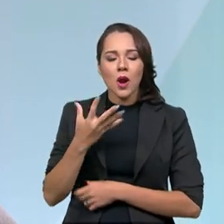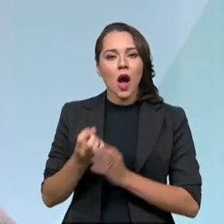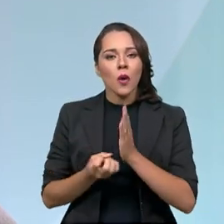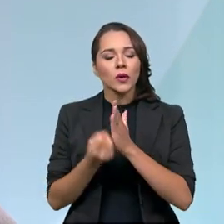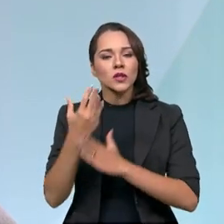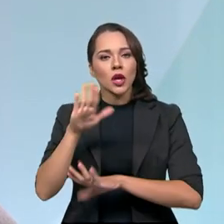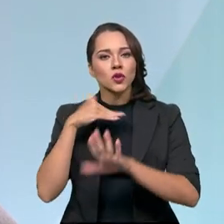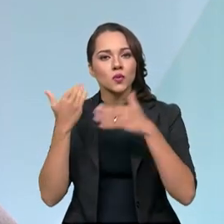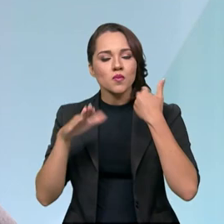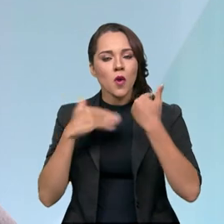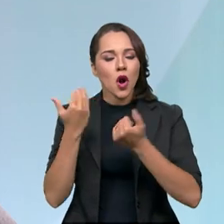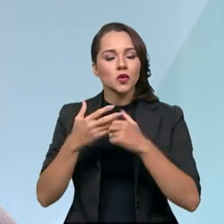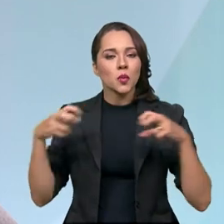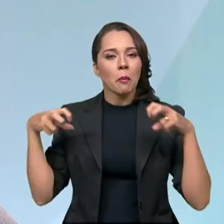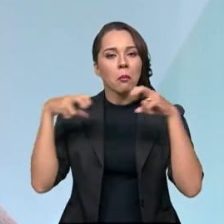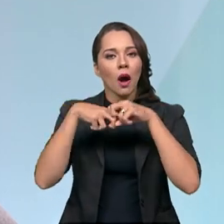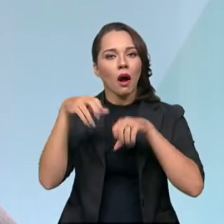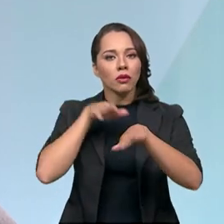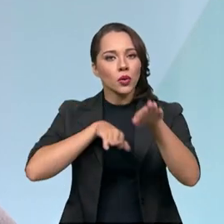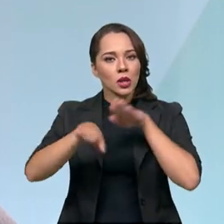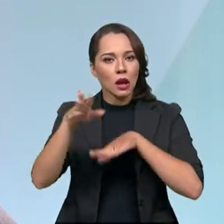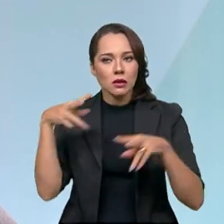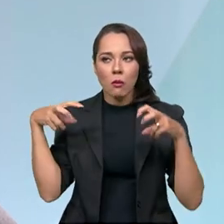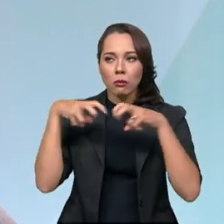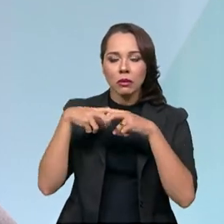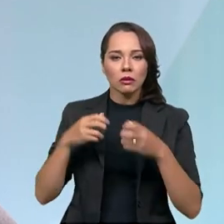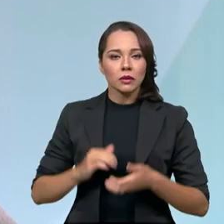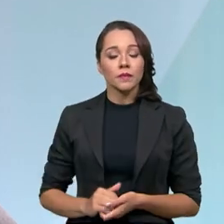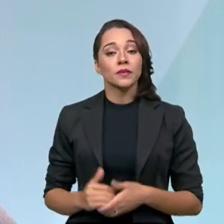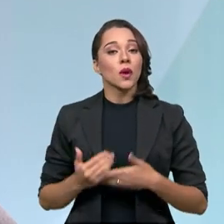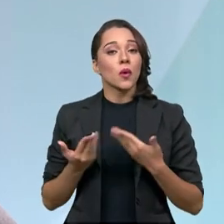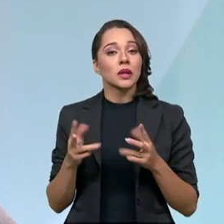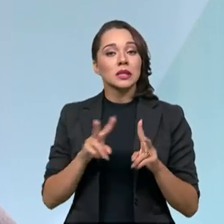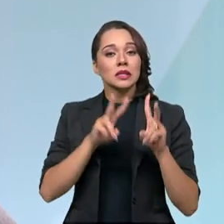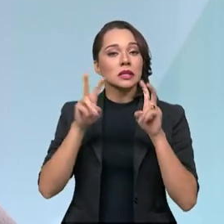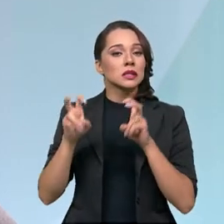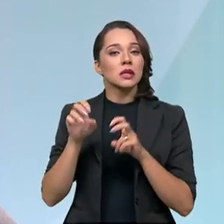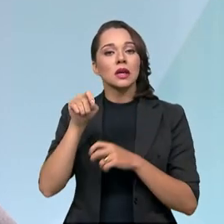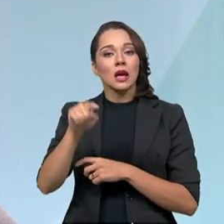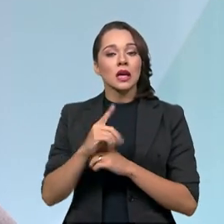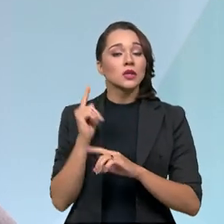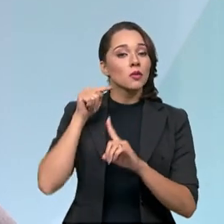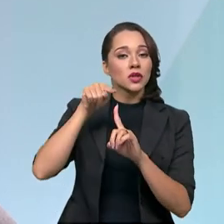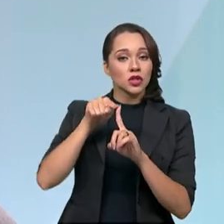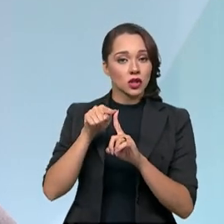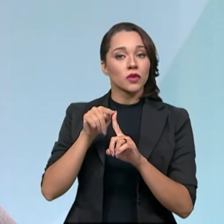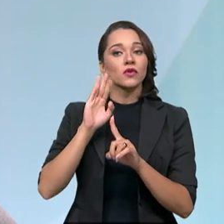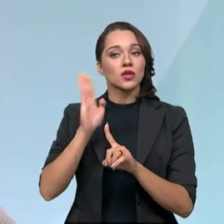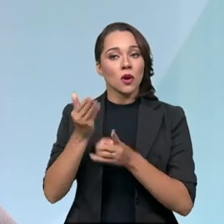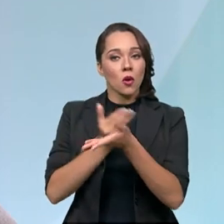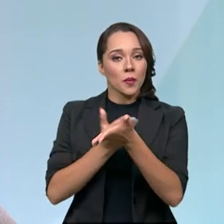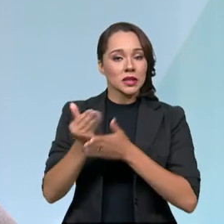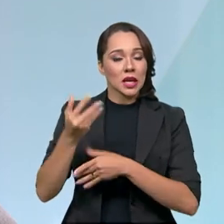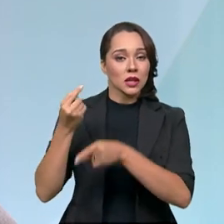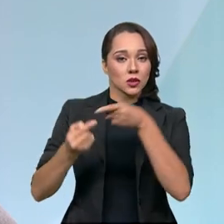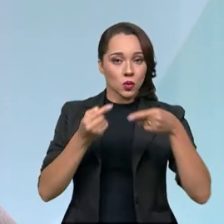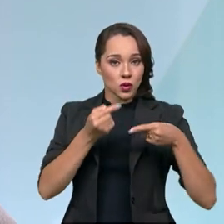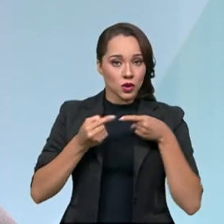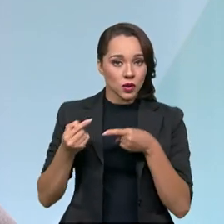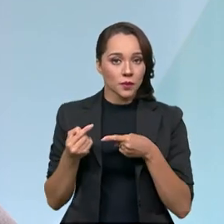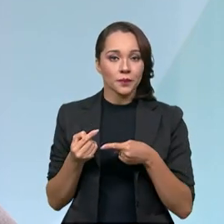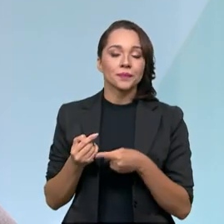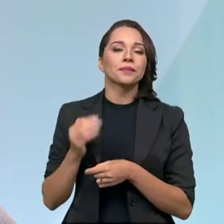à morte em decorrência de acidente de trânsito. Quando essa questão, esses dados, essas metas foram, iniciaram a ser discutidas,